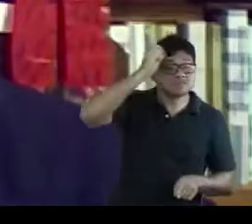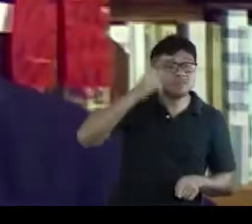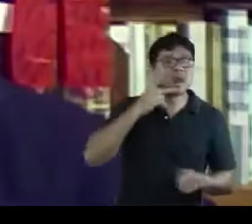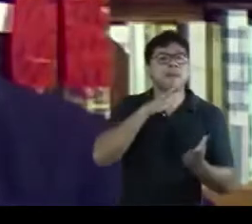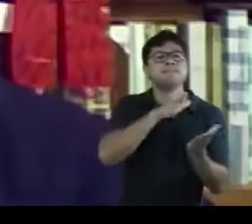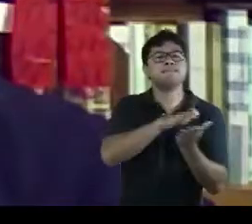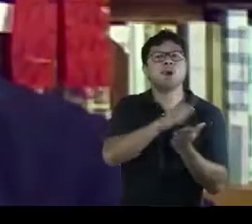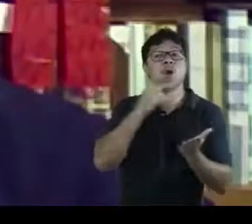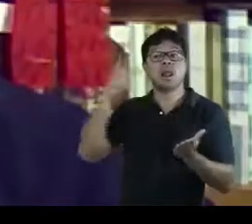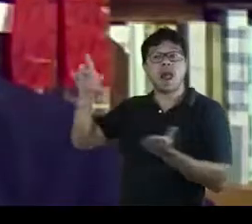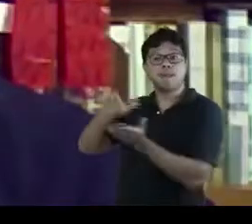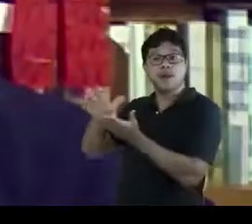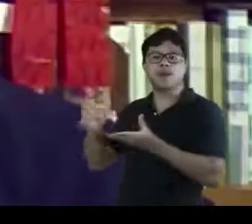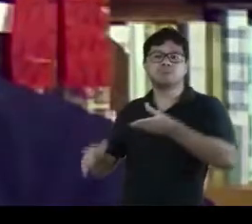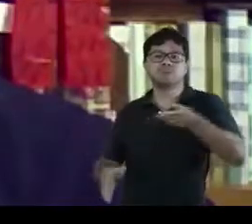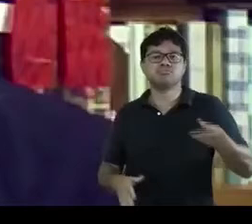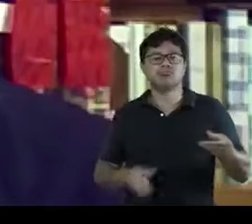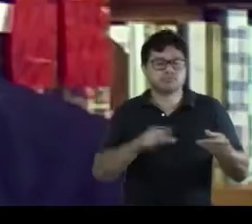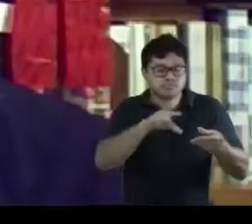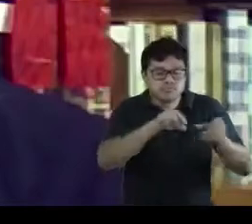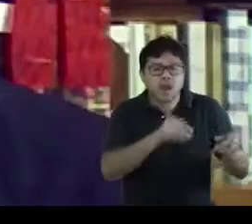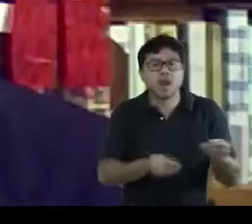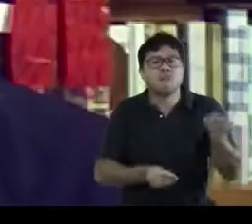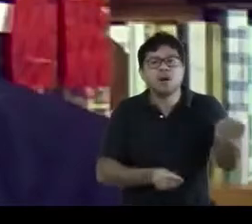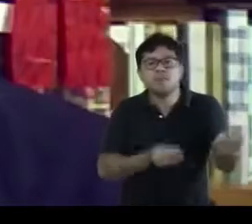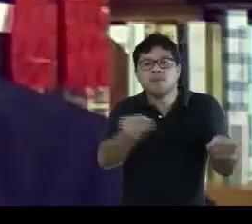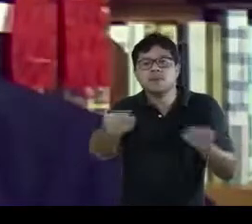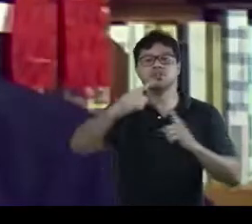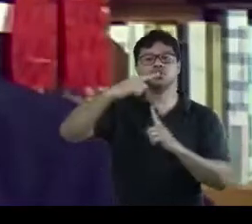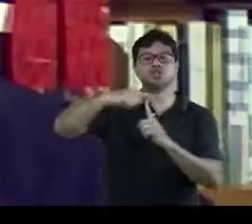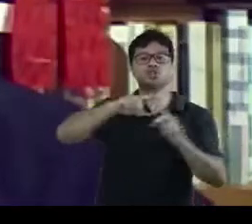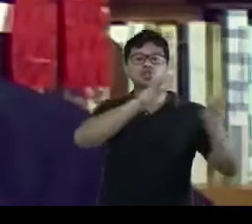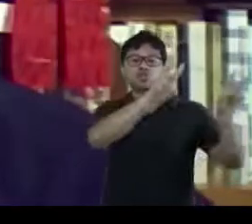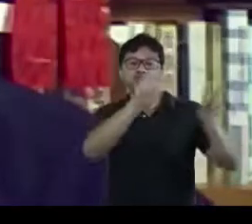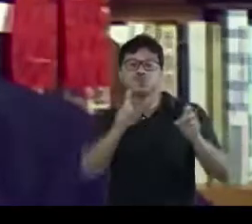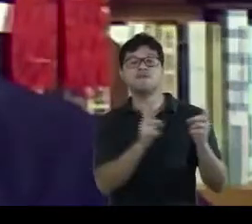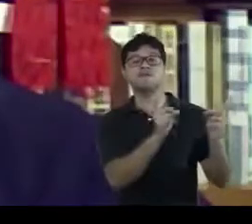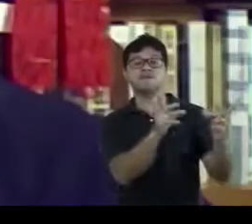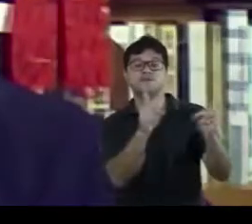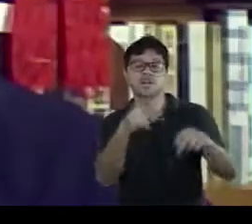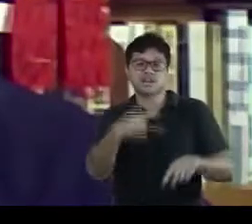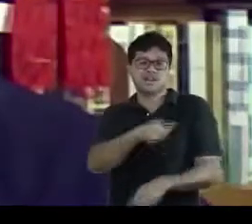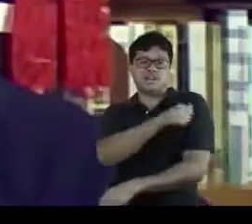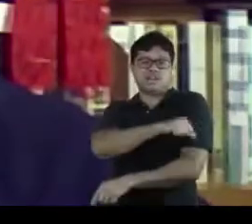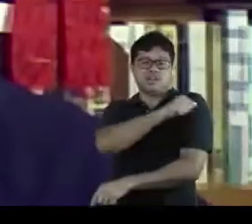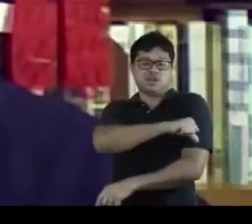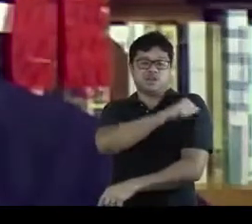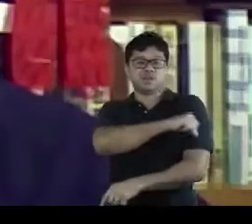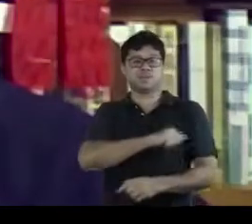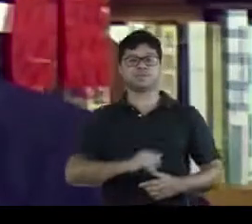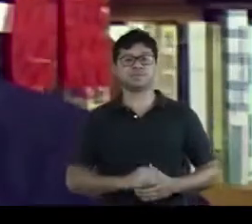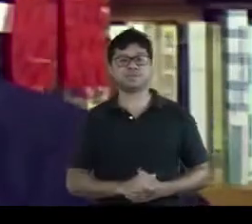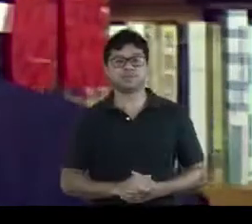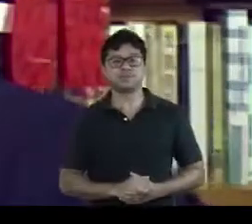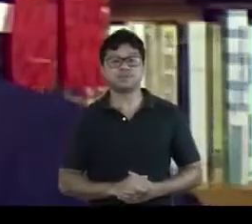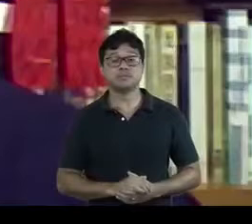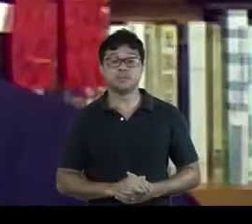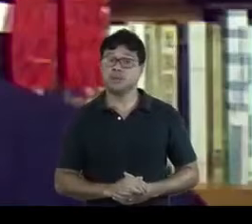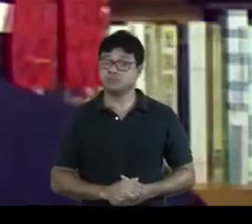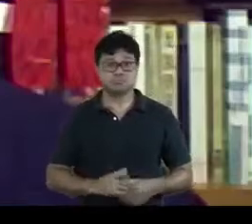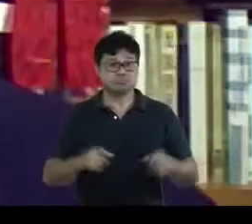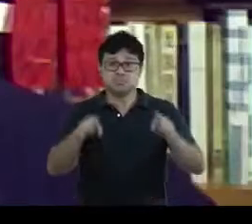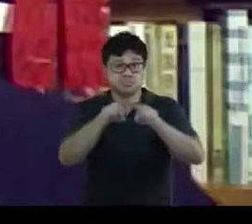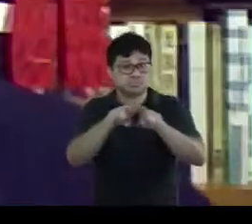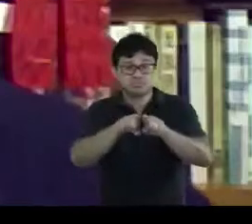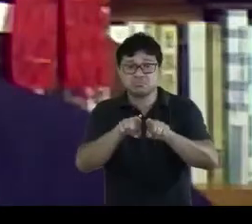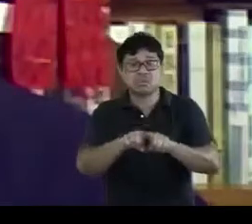reimpressões, que lhe permitia selecionar alguns títulos para serem vendidos no Rio de Janeiro. Da mesma